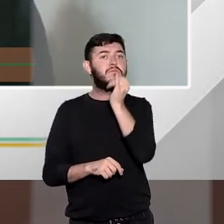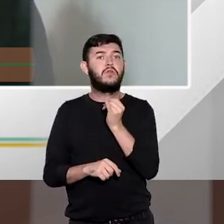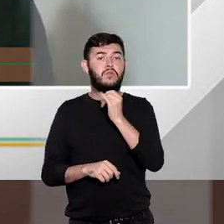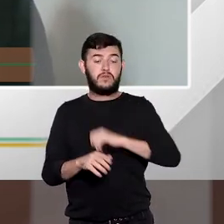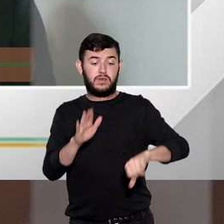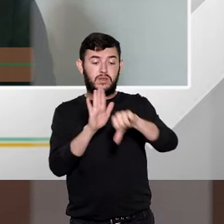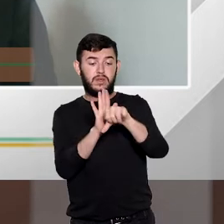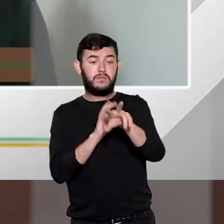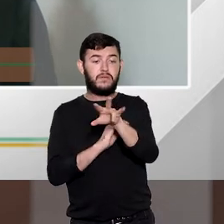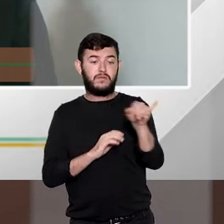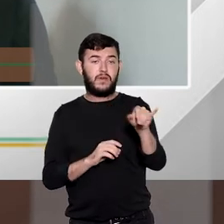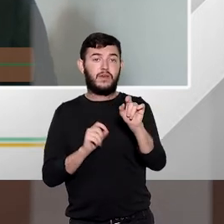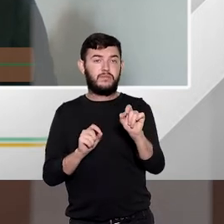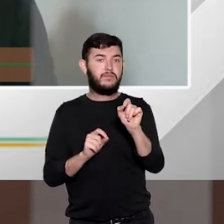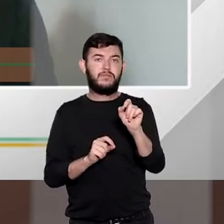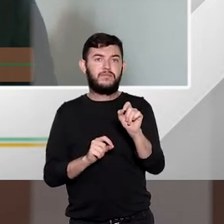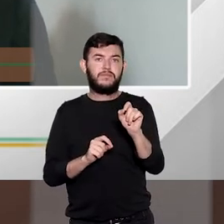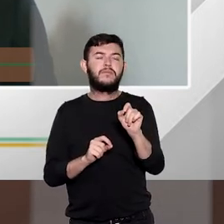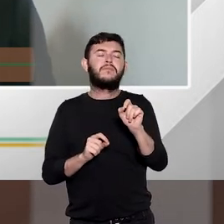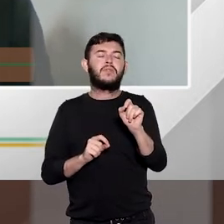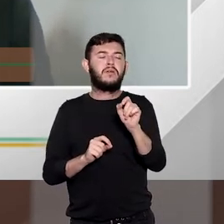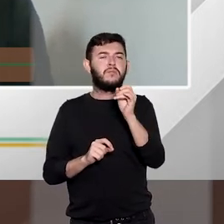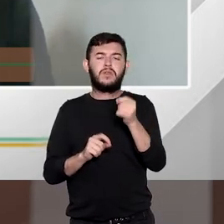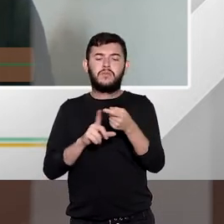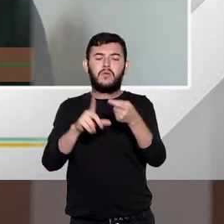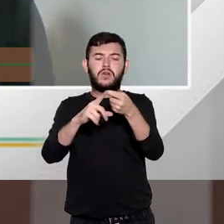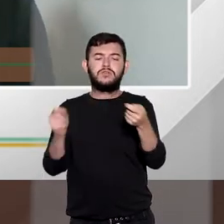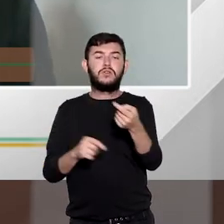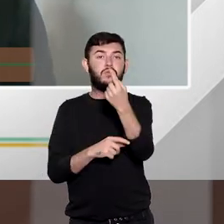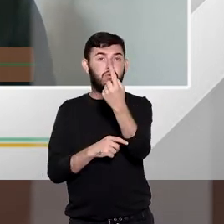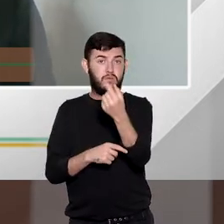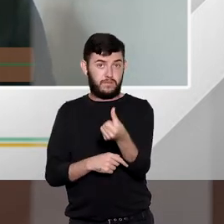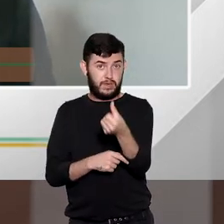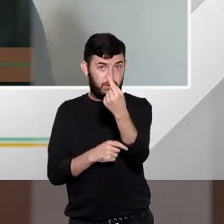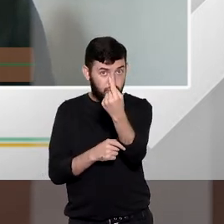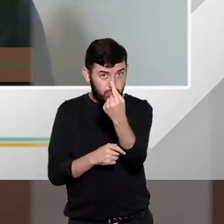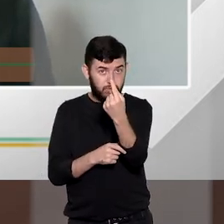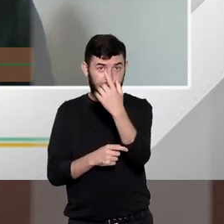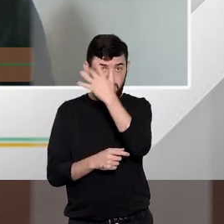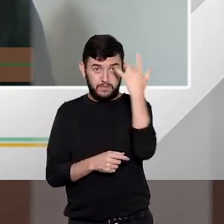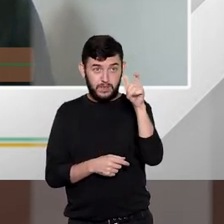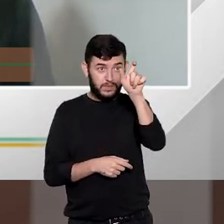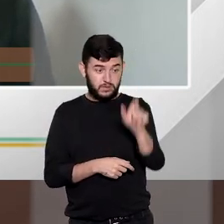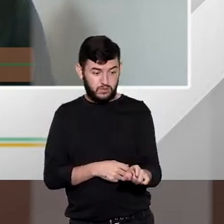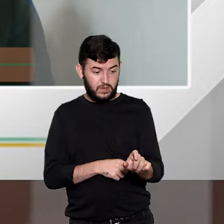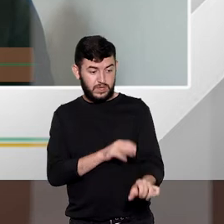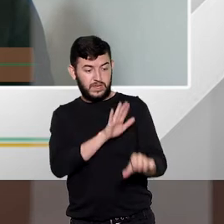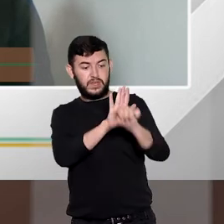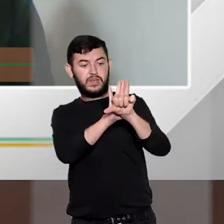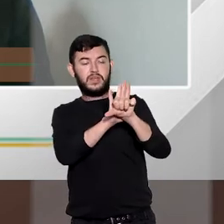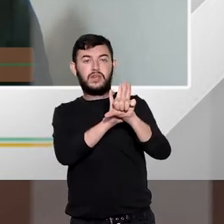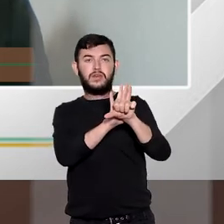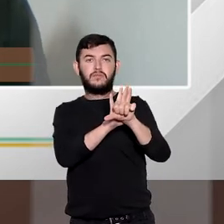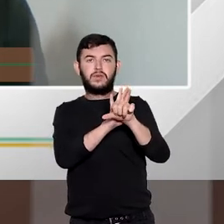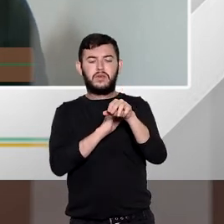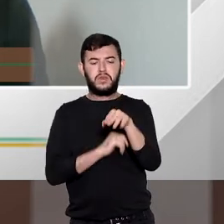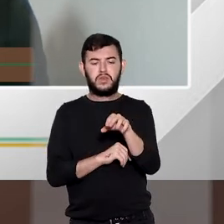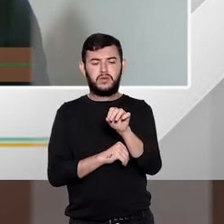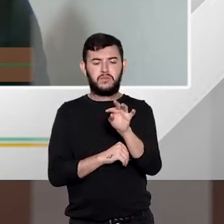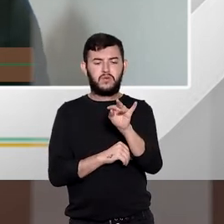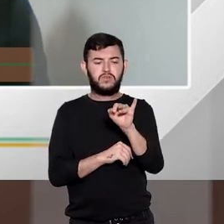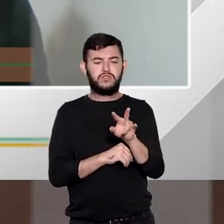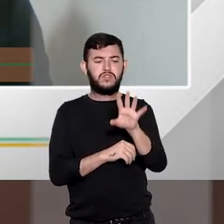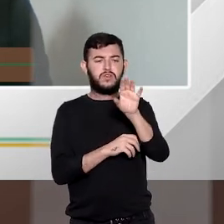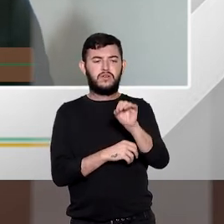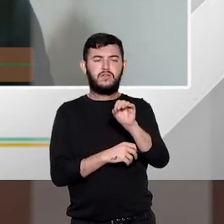título de exemplo, existe uma circunstância agravante lá do artigo 61 do agente ter cometido o crime por motivo fútil ou